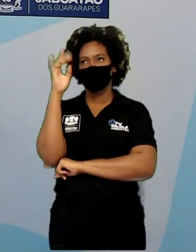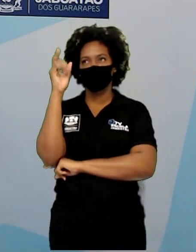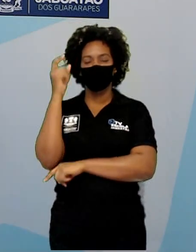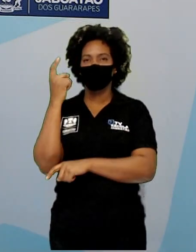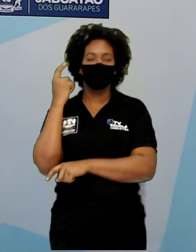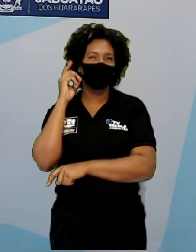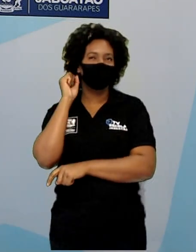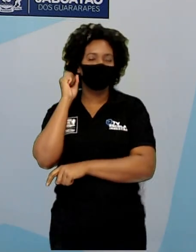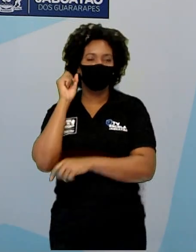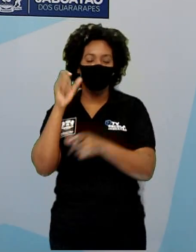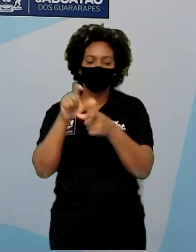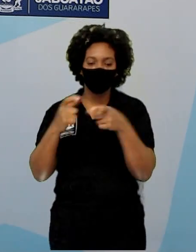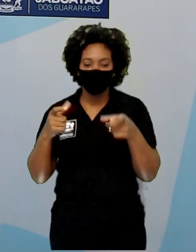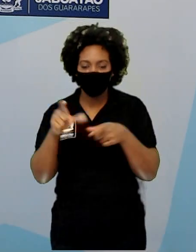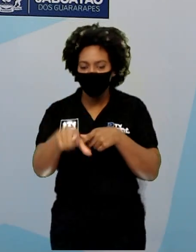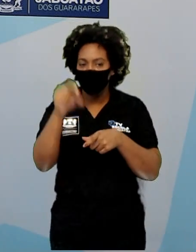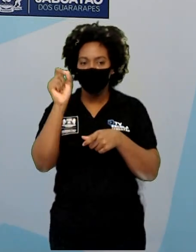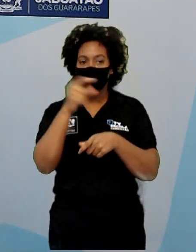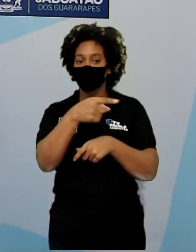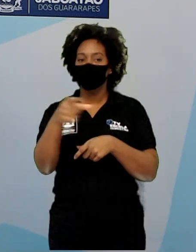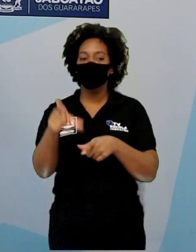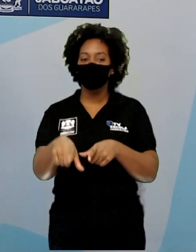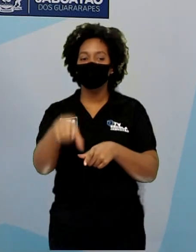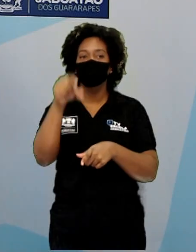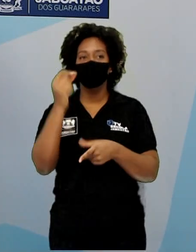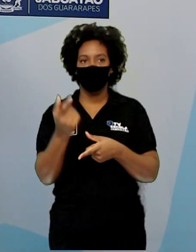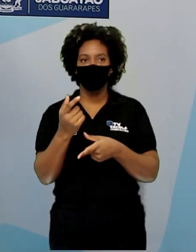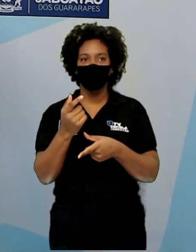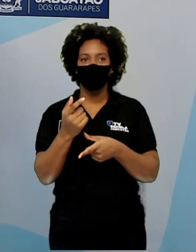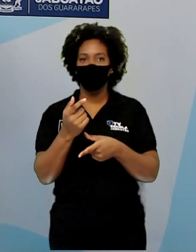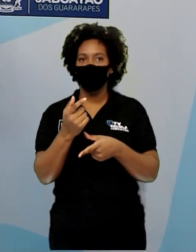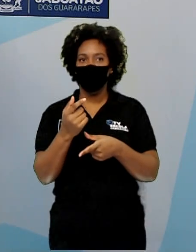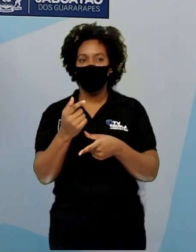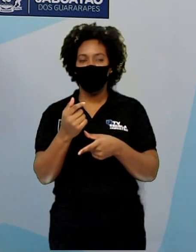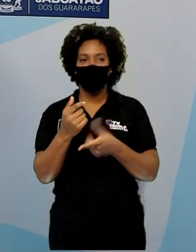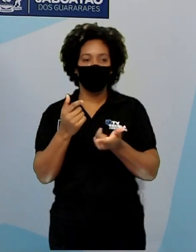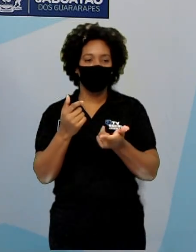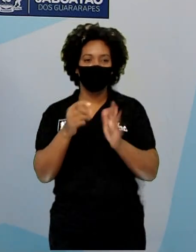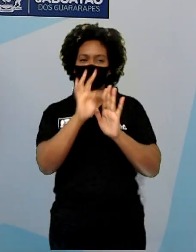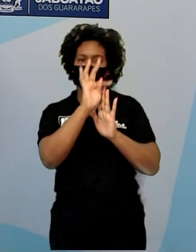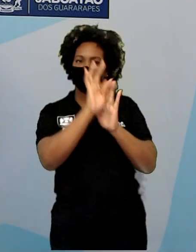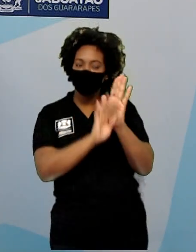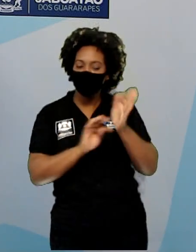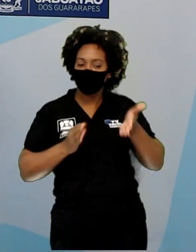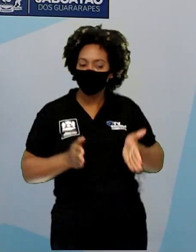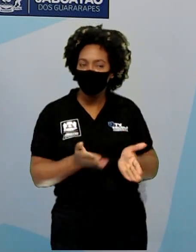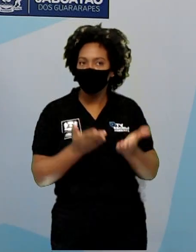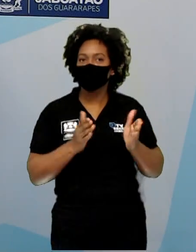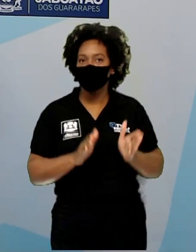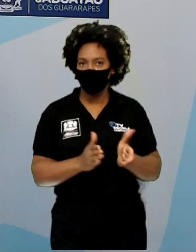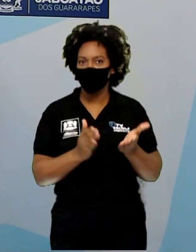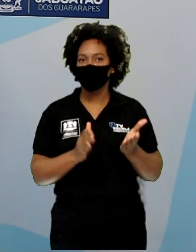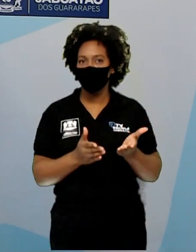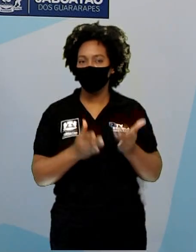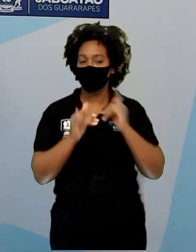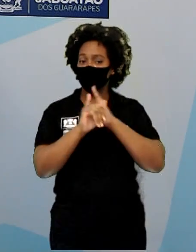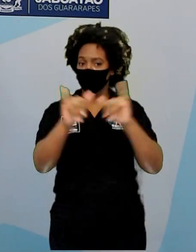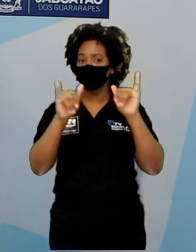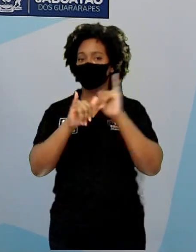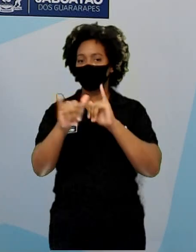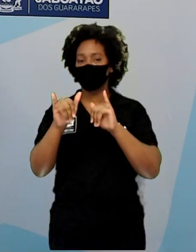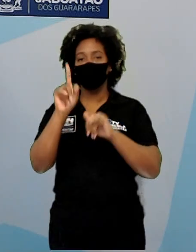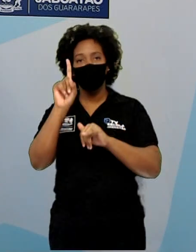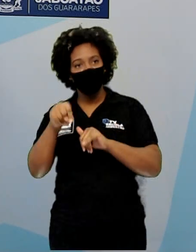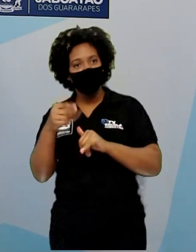te escolhe. Você que escolhe a grandeza é quase um texto motivacional, não é mesmo? E o anúncio, ele serve para isso.